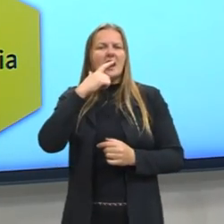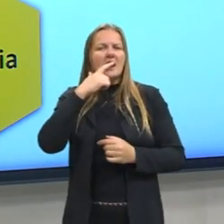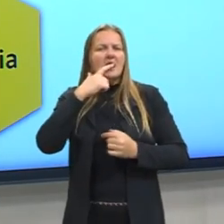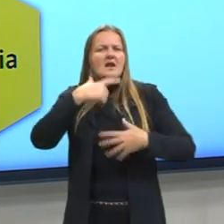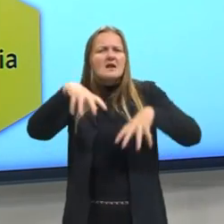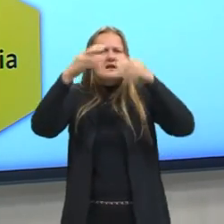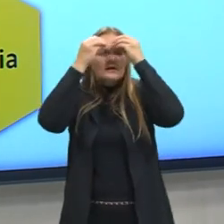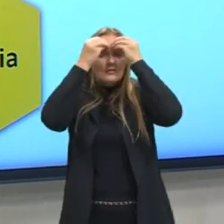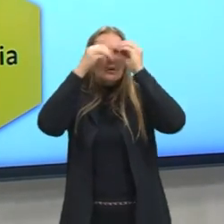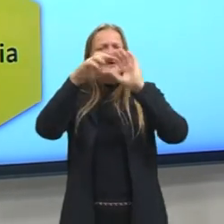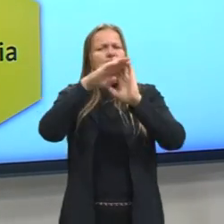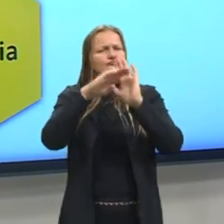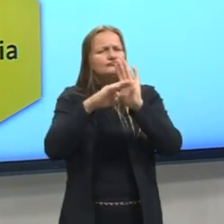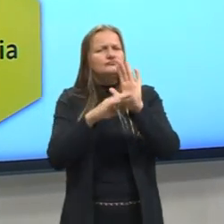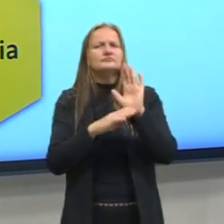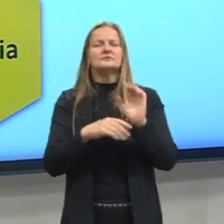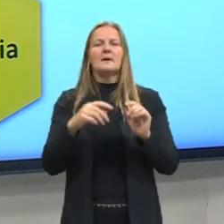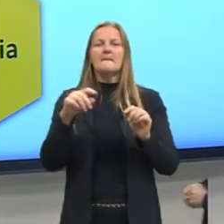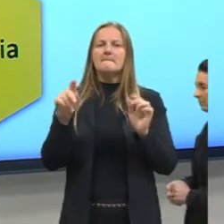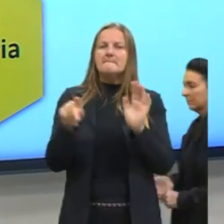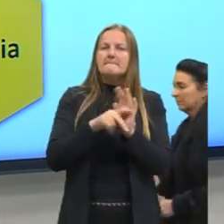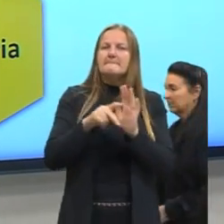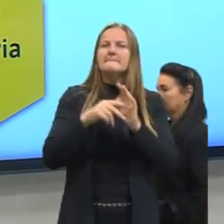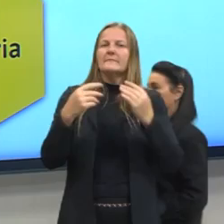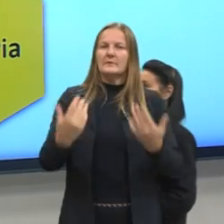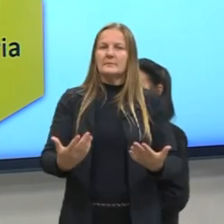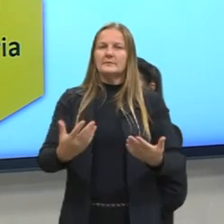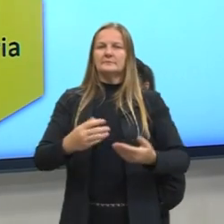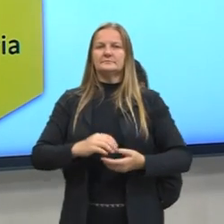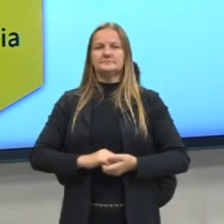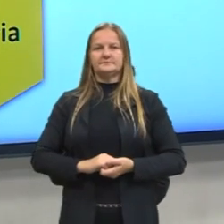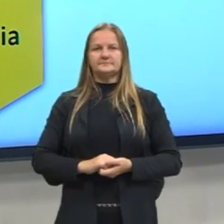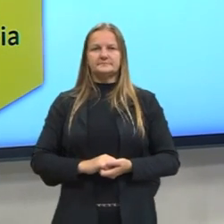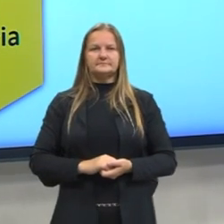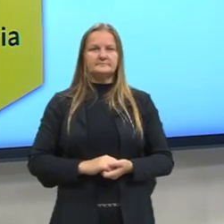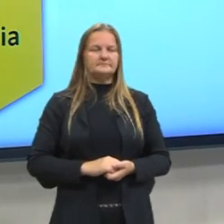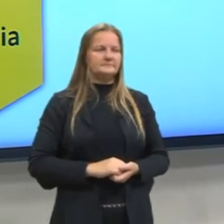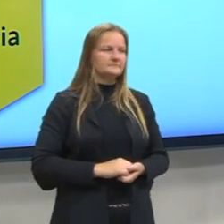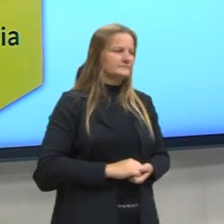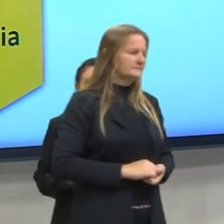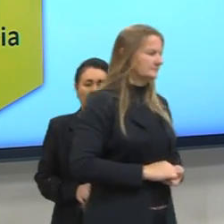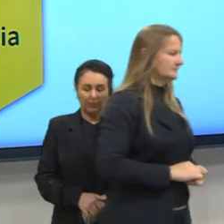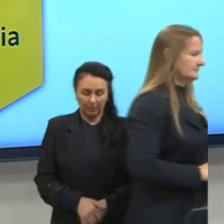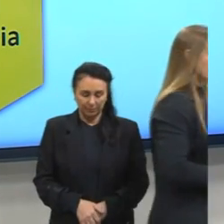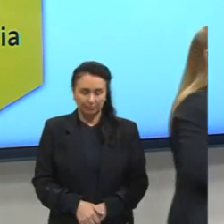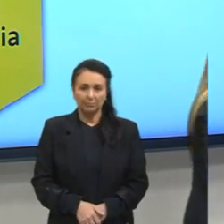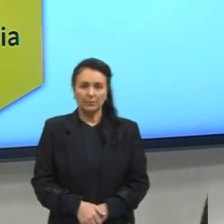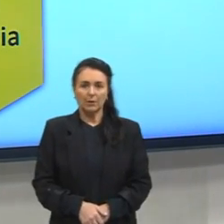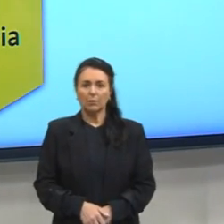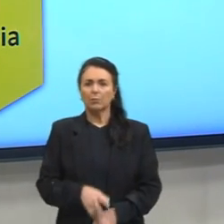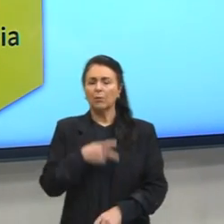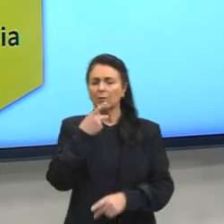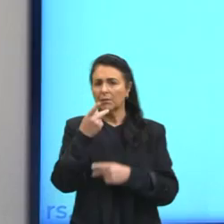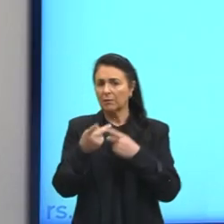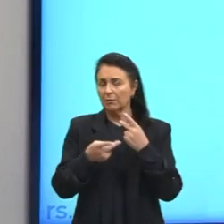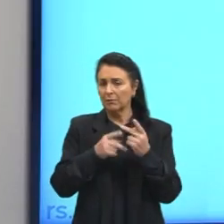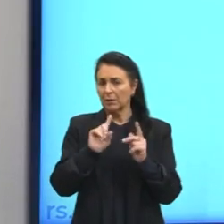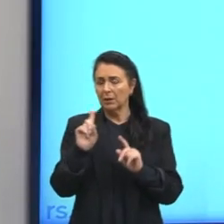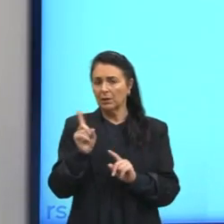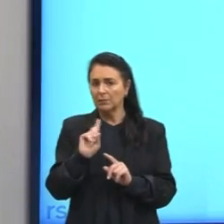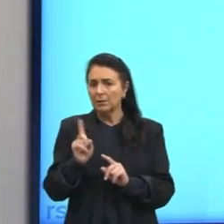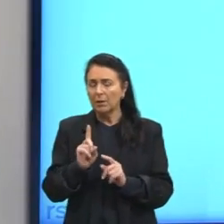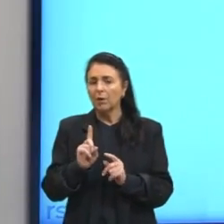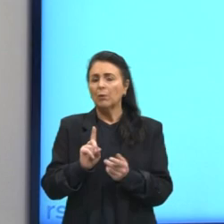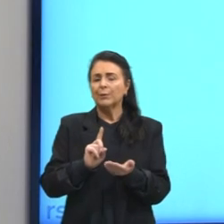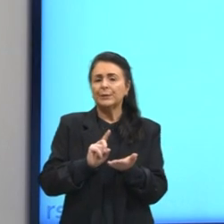preceitos daquele determinado contexto enunciativo. Quando eu falo, não mais em artigo científico, quando eu falo, por exemplo, em